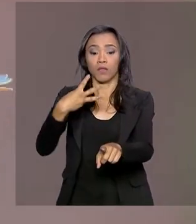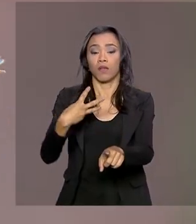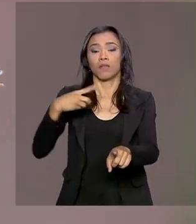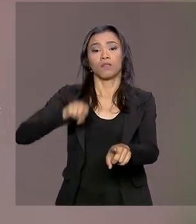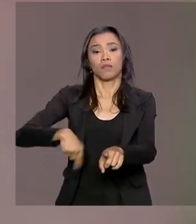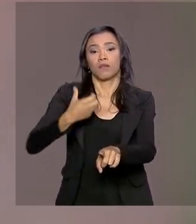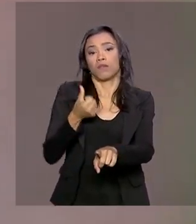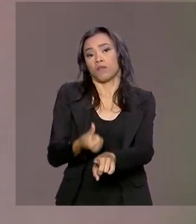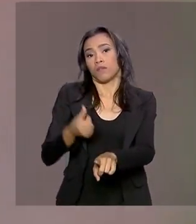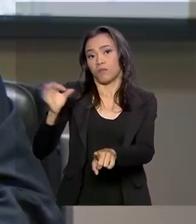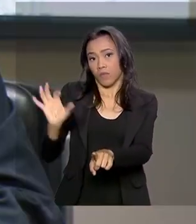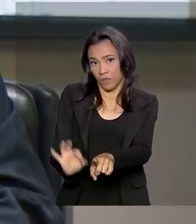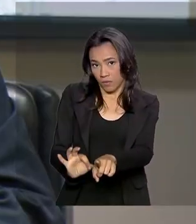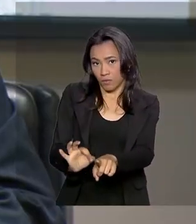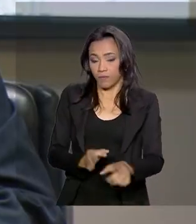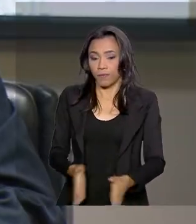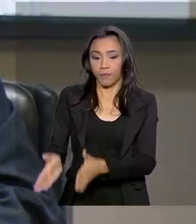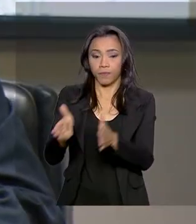,6%.